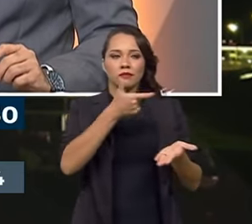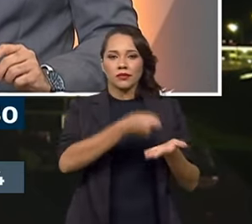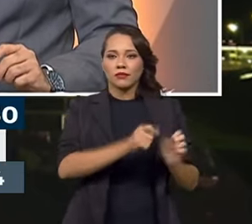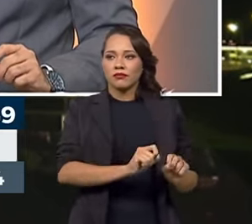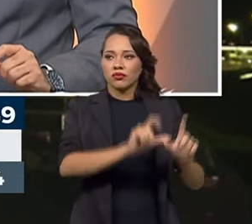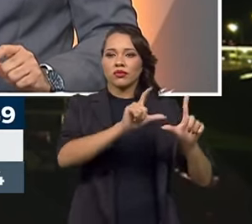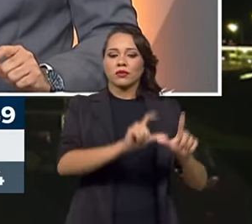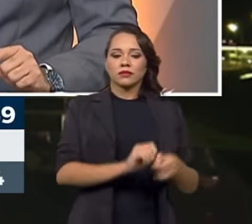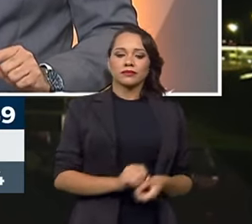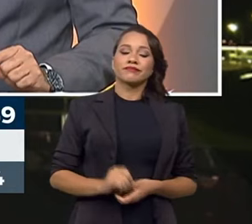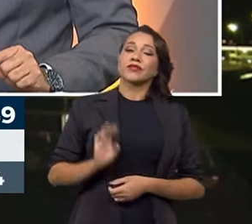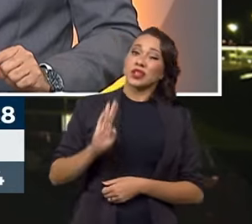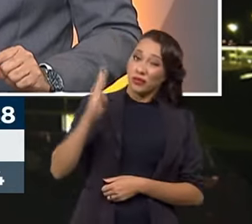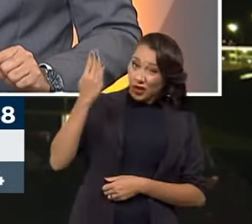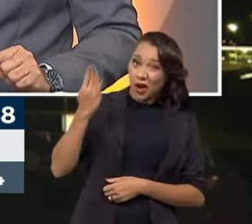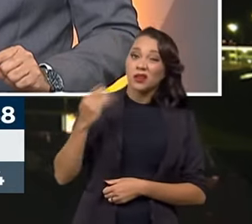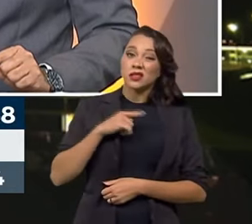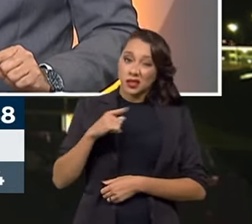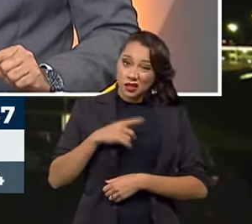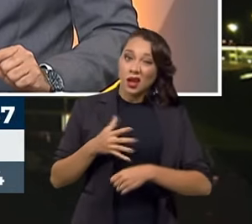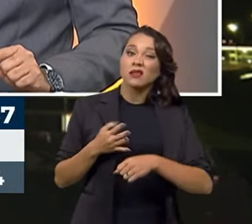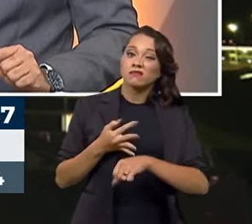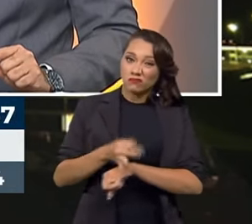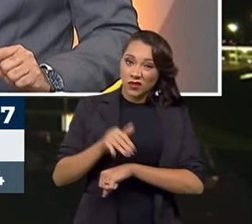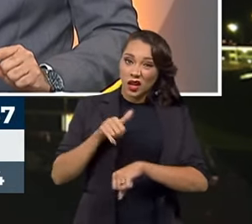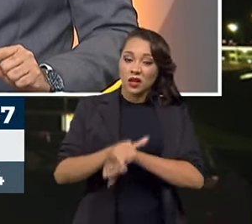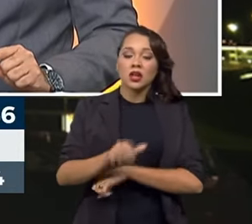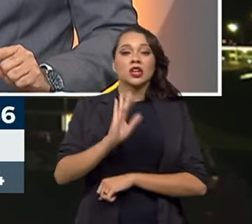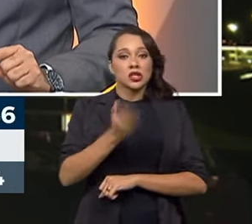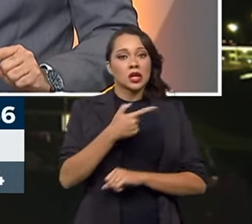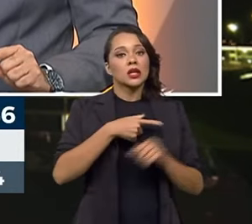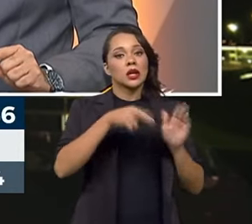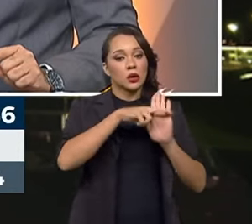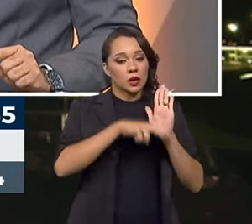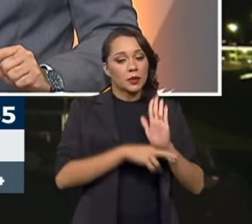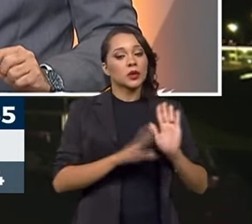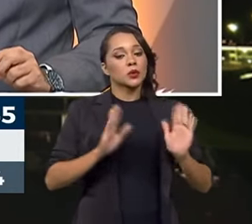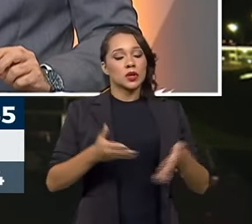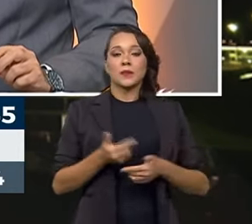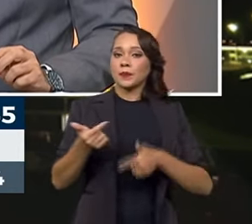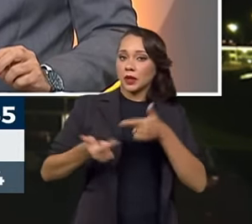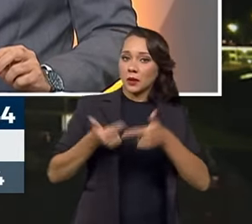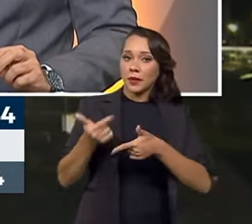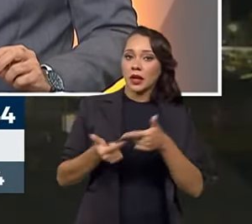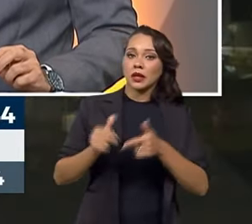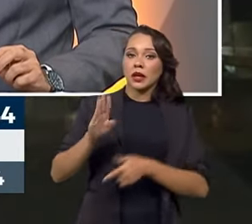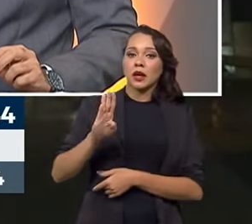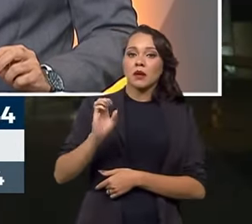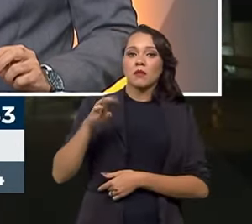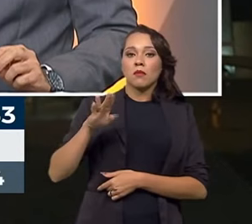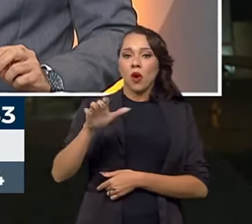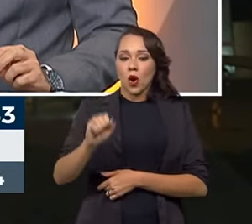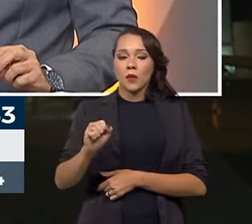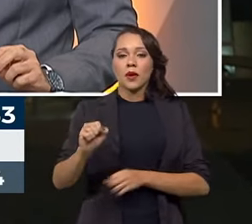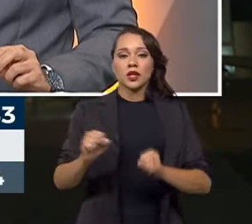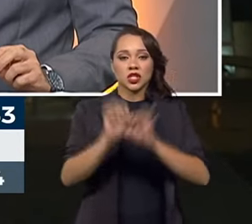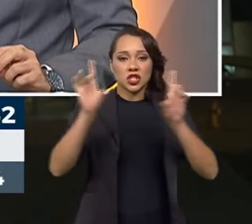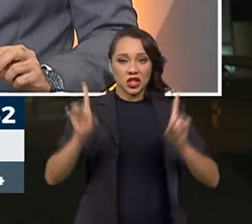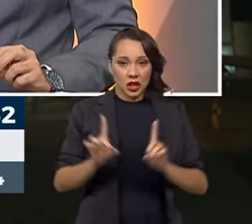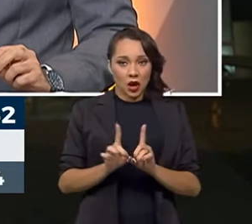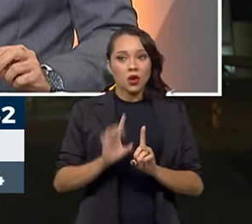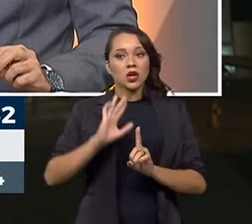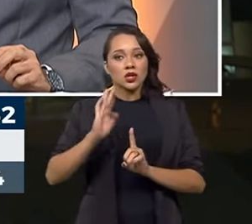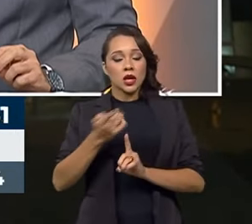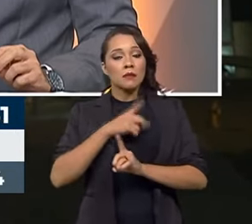uma fraude que está sendo feita. Então, já tem um regulamento trabalhando a bomba digital, a assinatura digital dessa